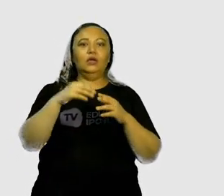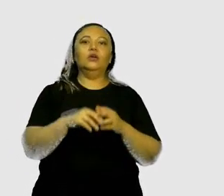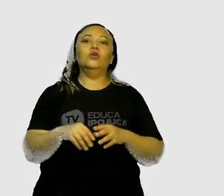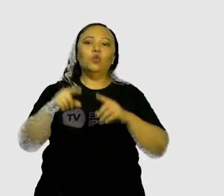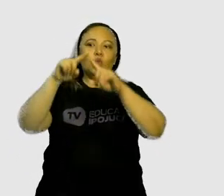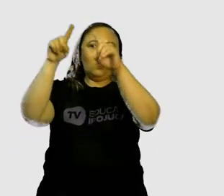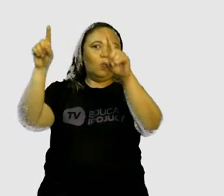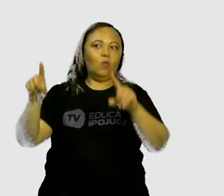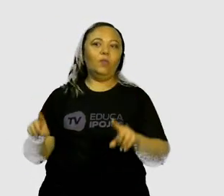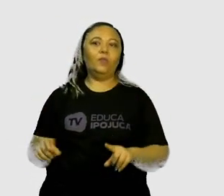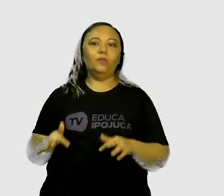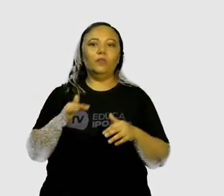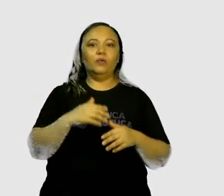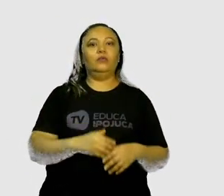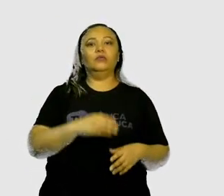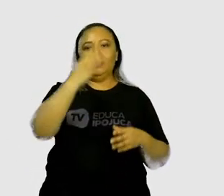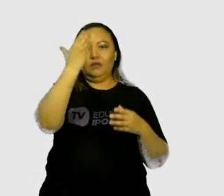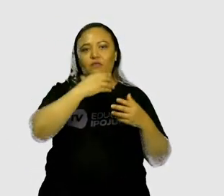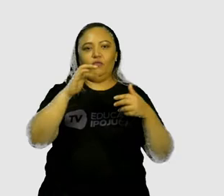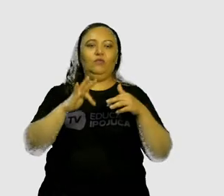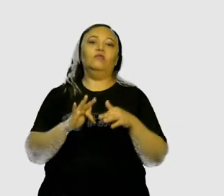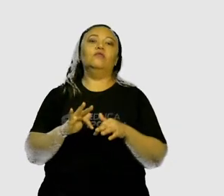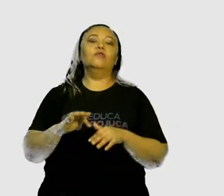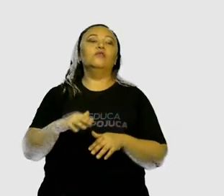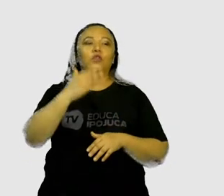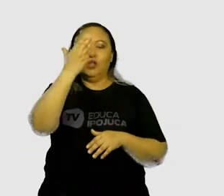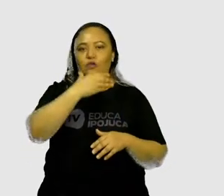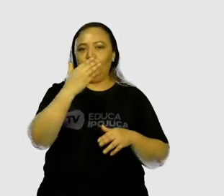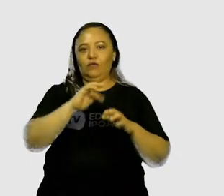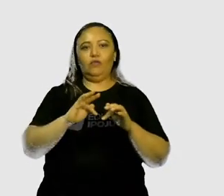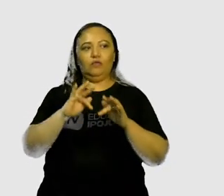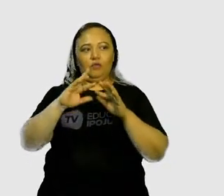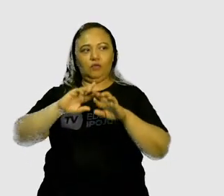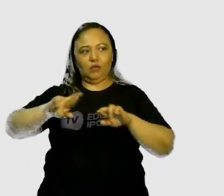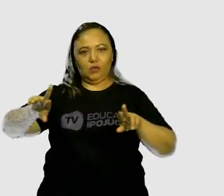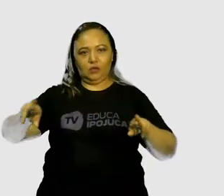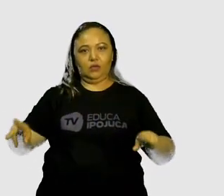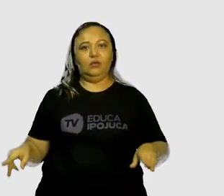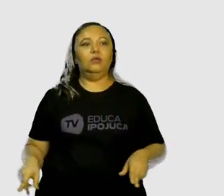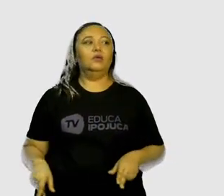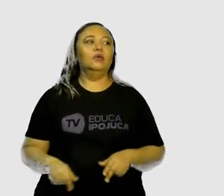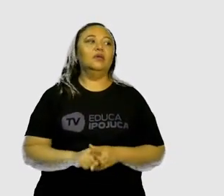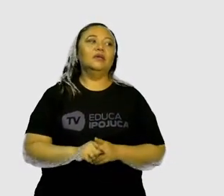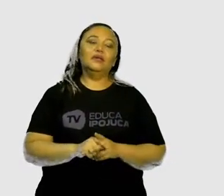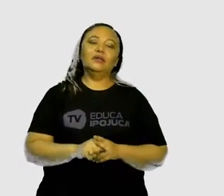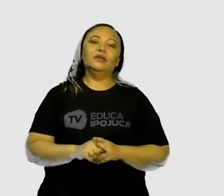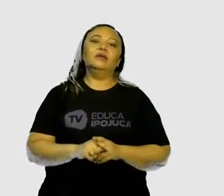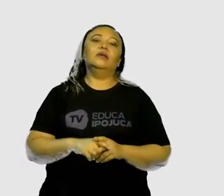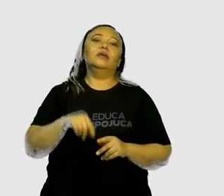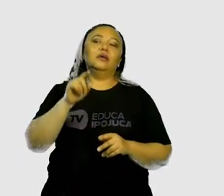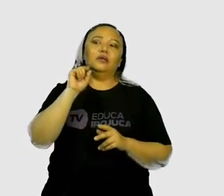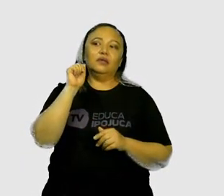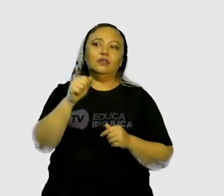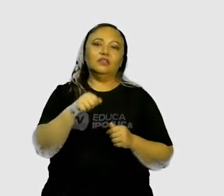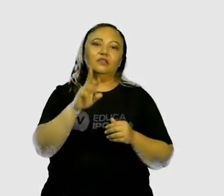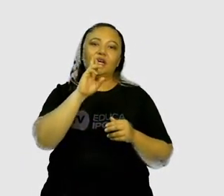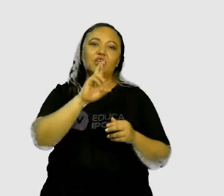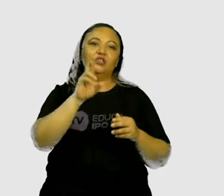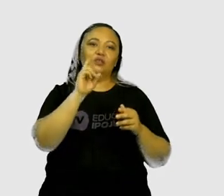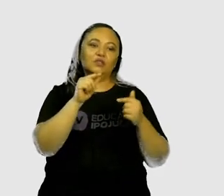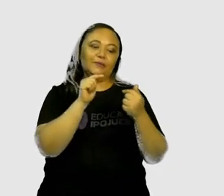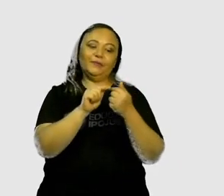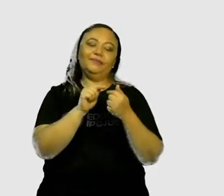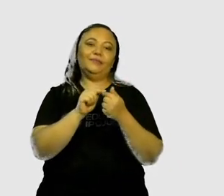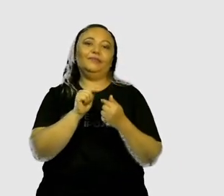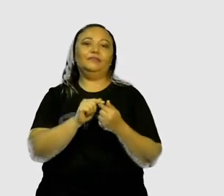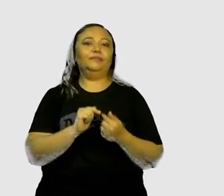e vamos tentar responder agora outras perguntas. Quais são elas? Nosso quadro. E aí,